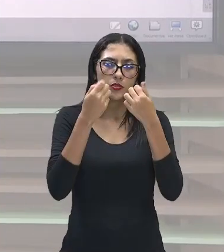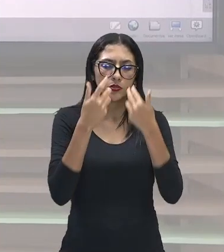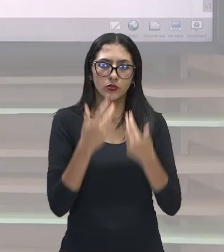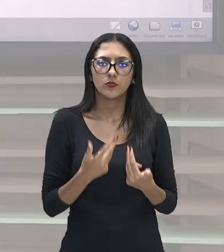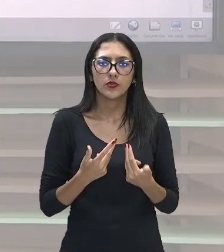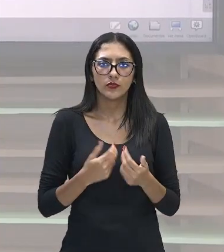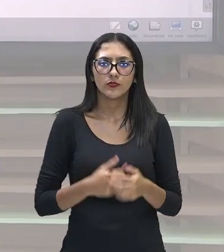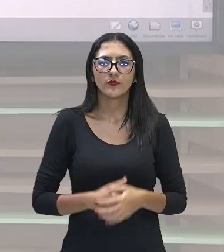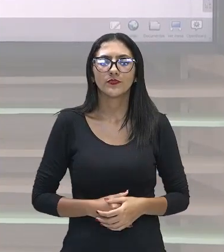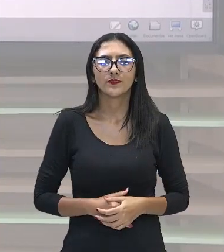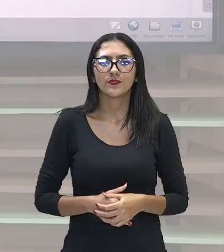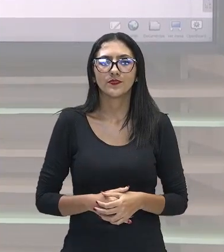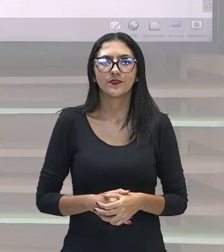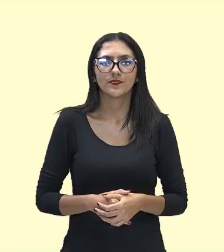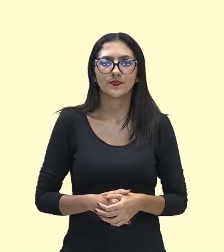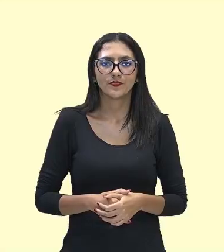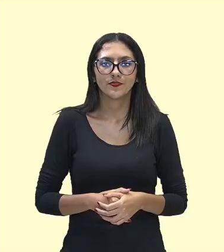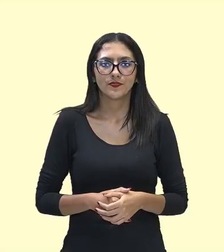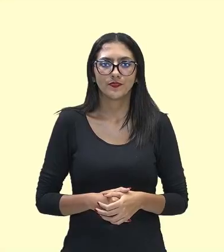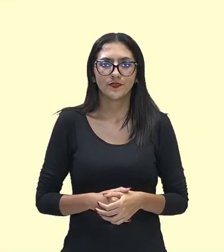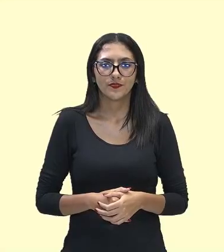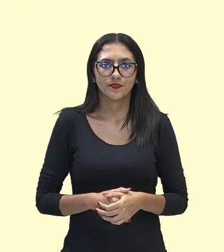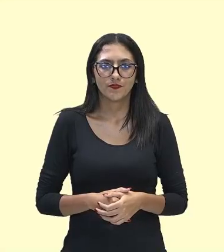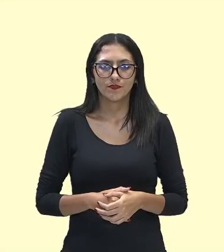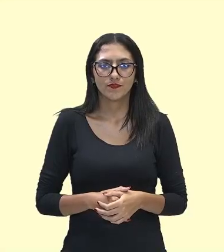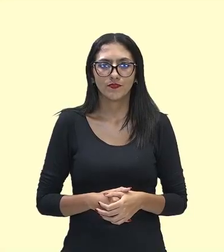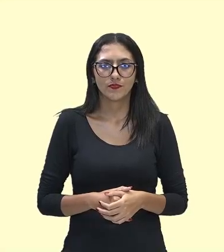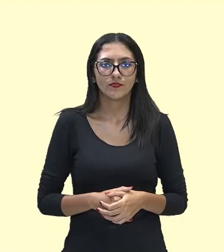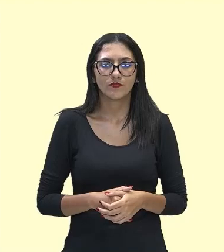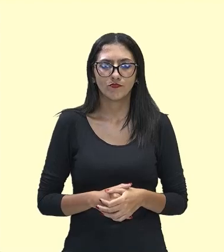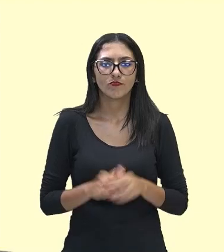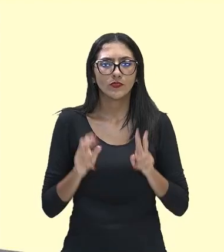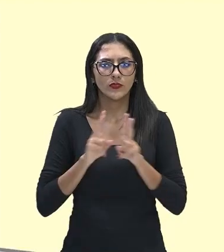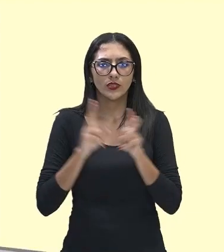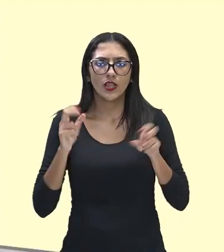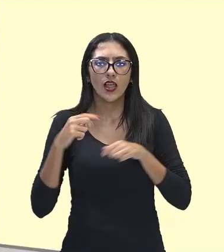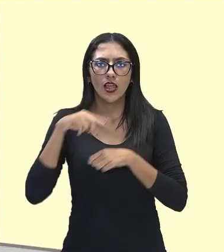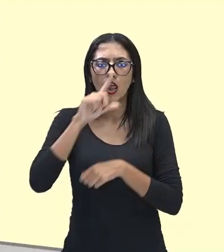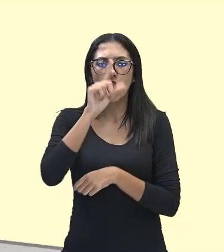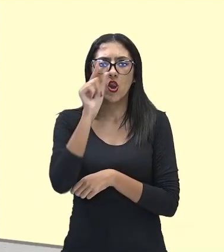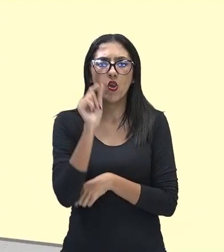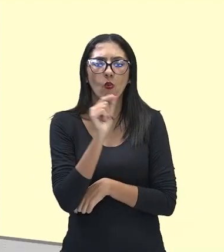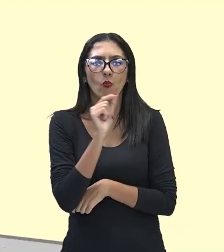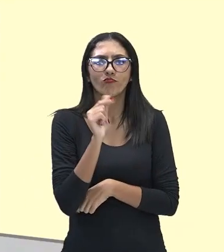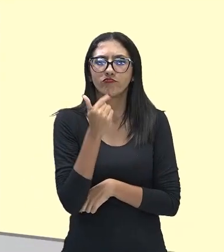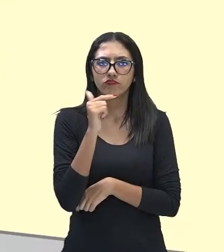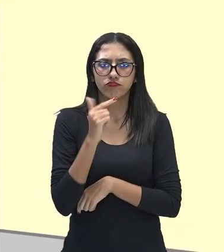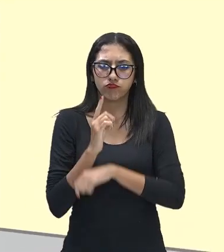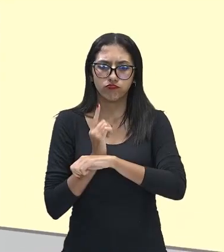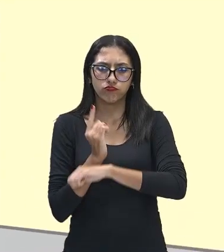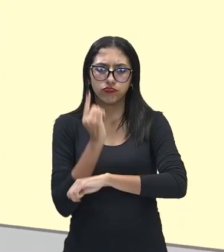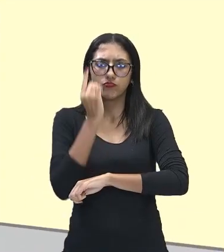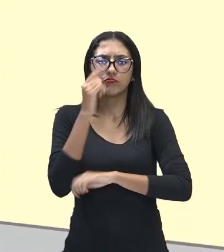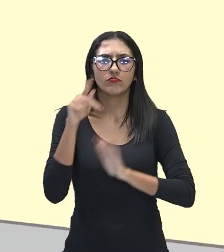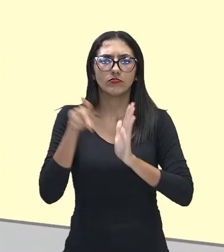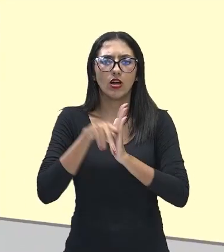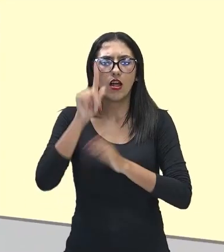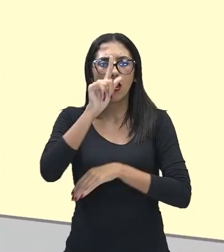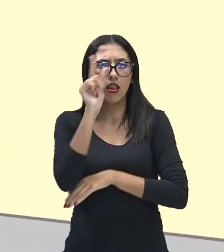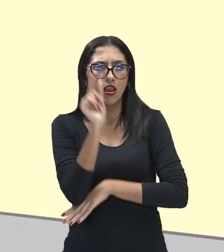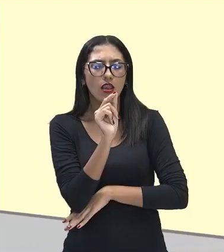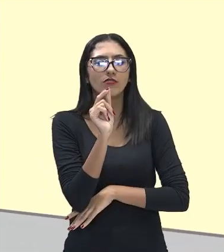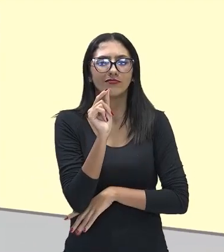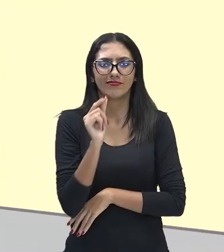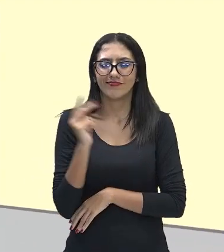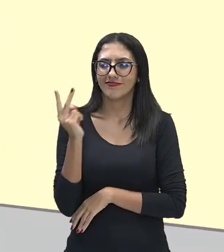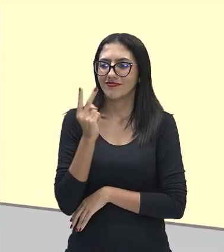os esclarecimentos. Para ir à lua. Enquanto não tem foguetes para ir à lua, os meninos